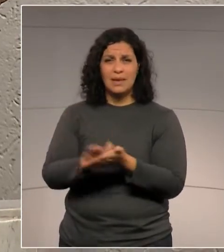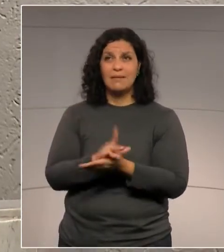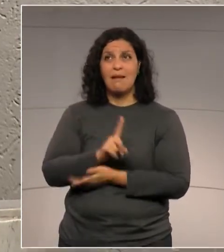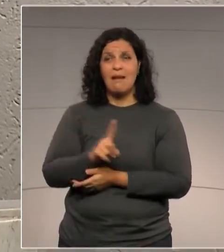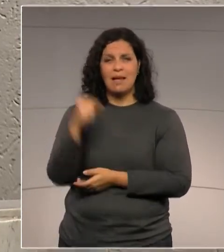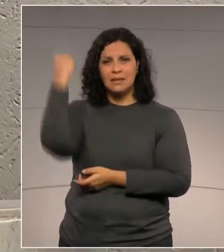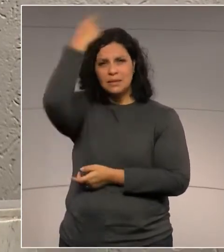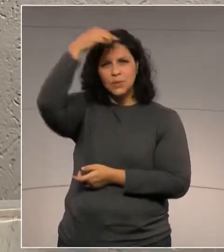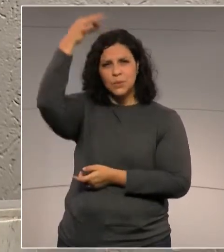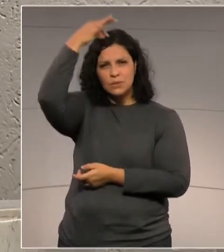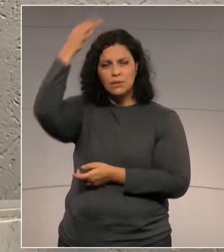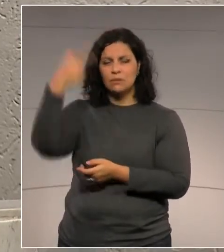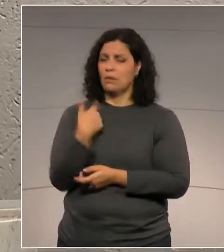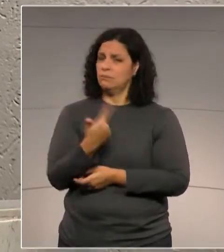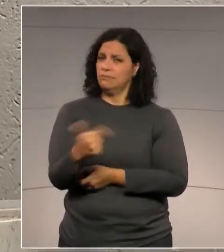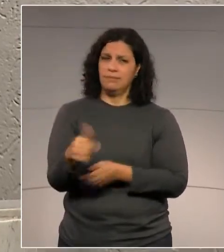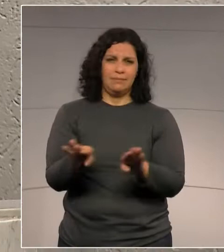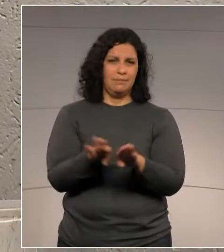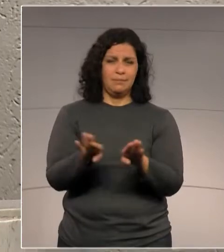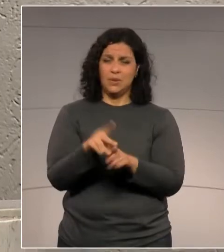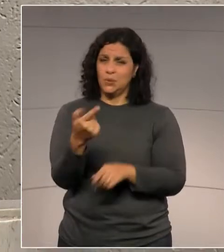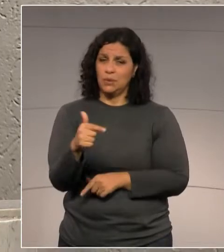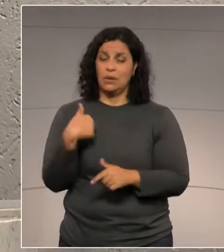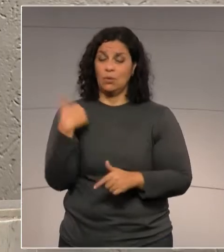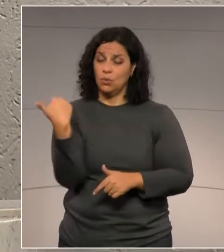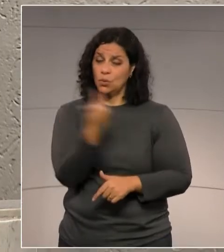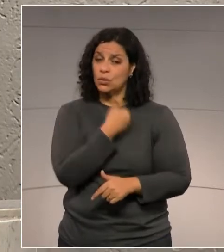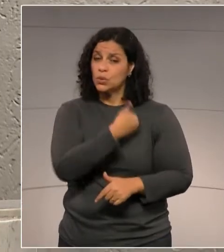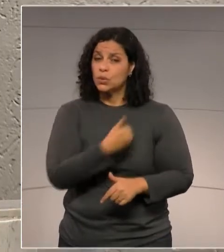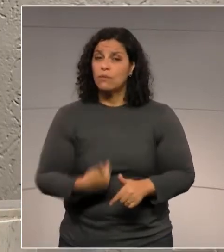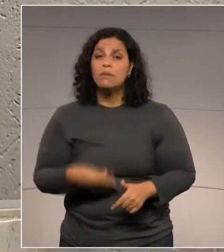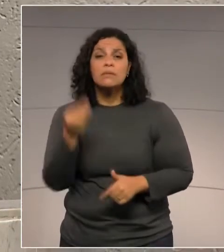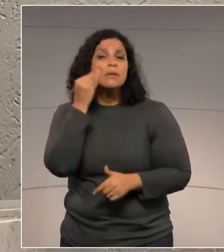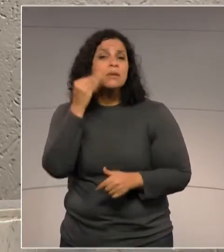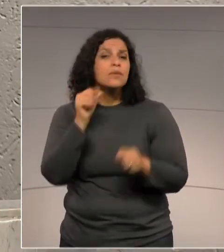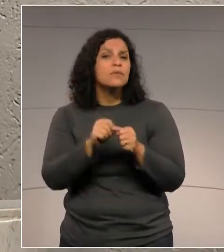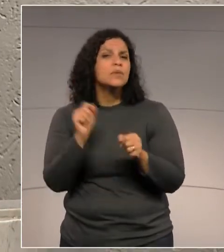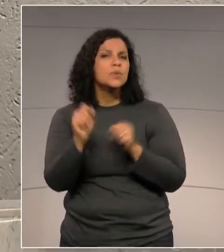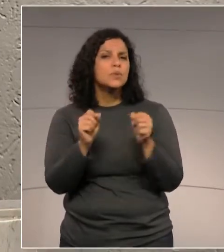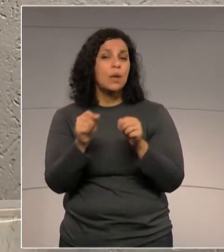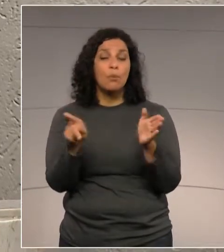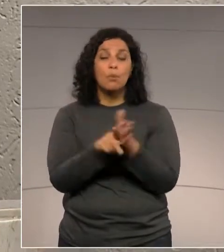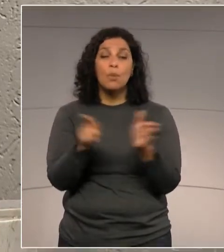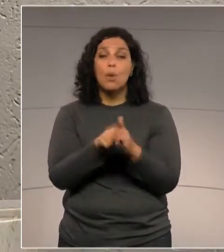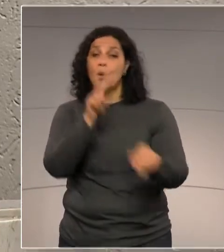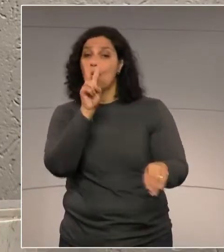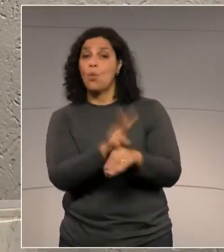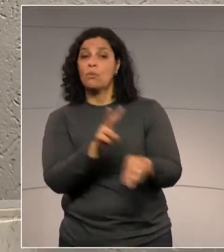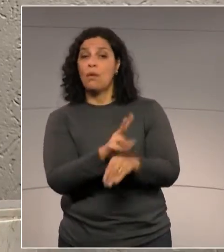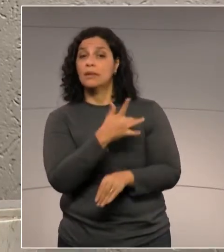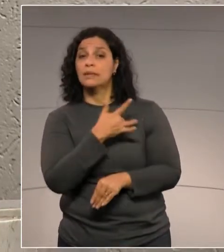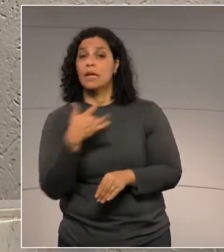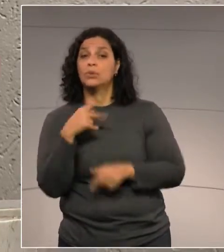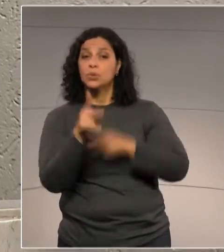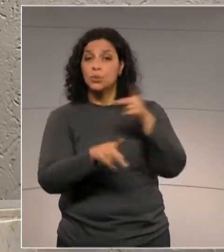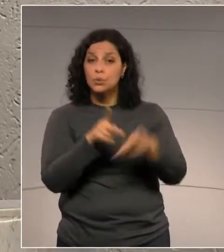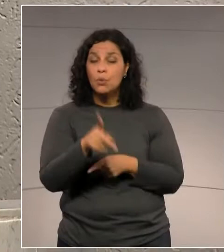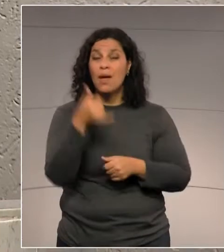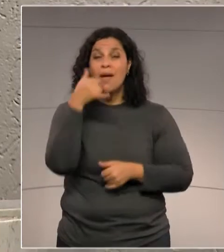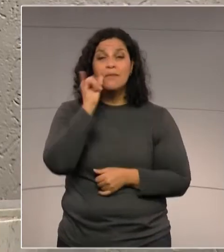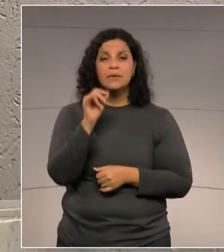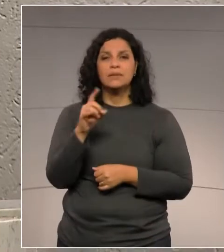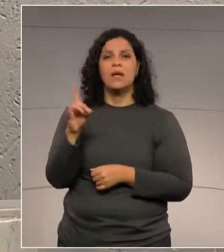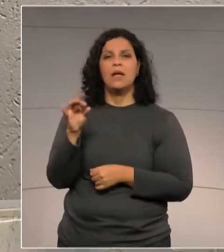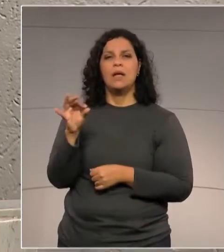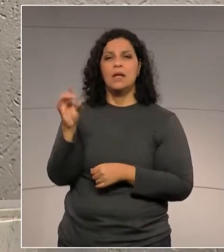Espírito Santo. É assim, o que o governo está tentando fazer? Atacar um problema de saúde pública para combater o mosquito da dengue